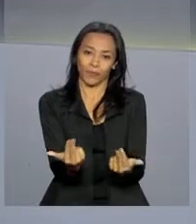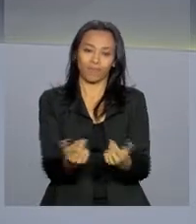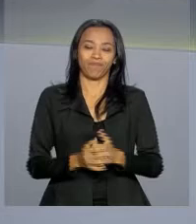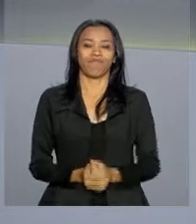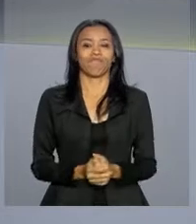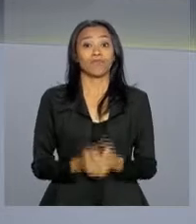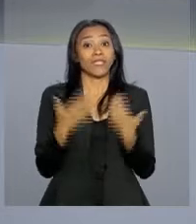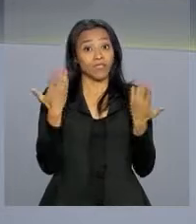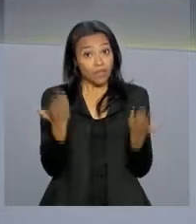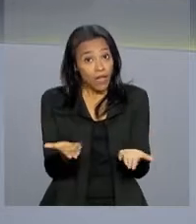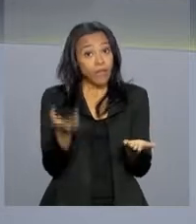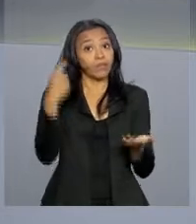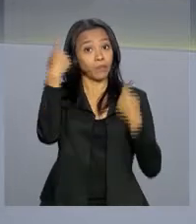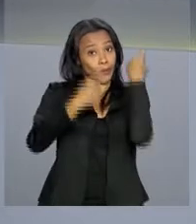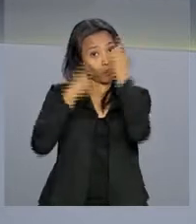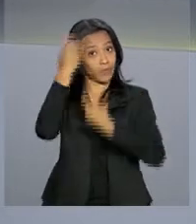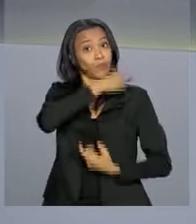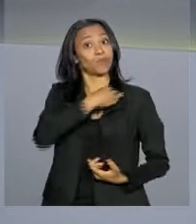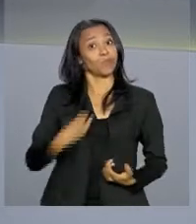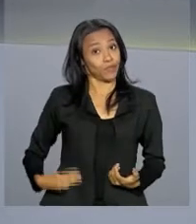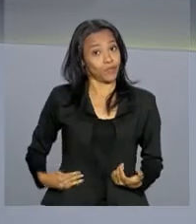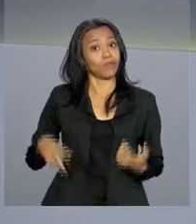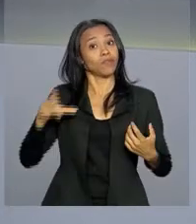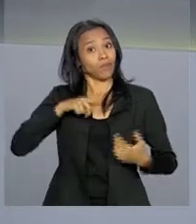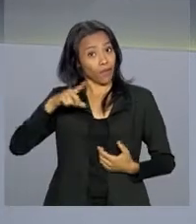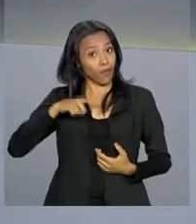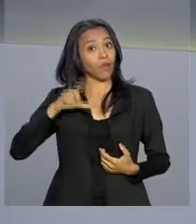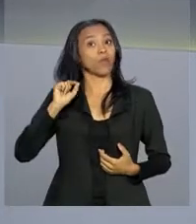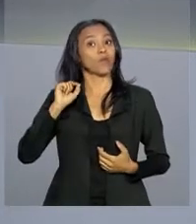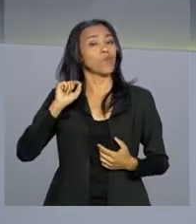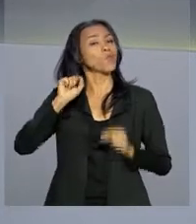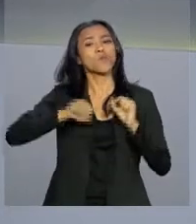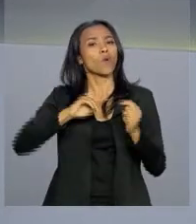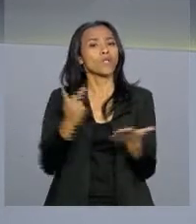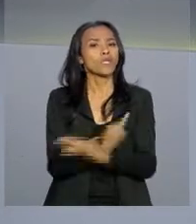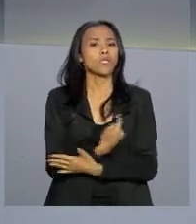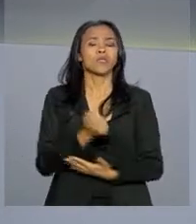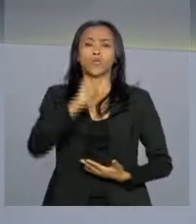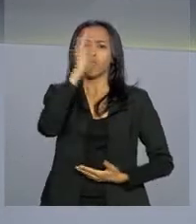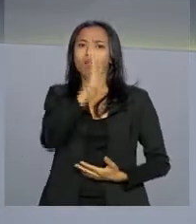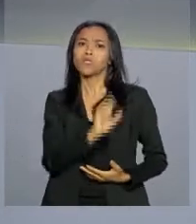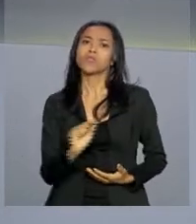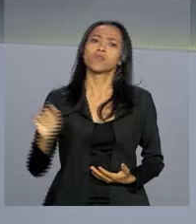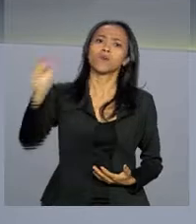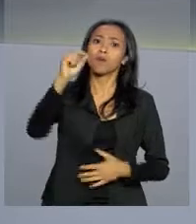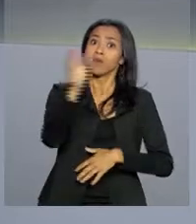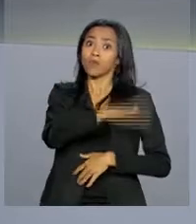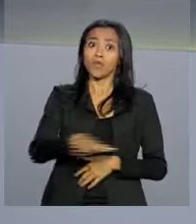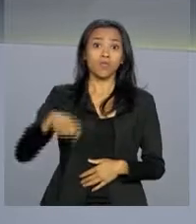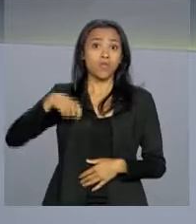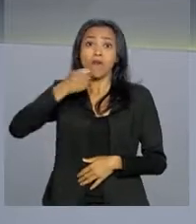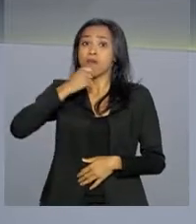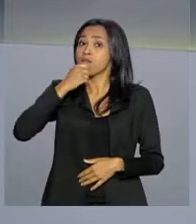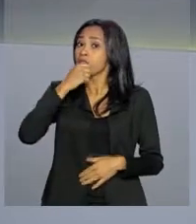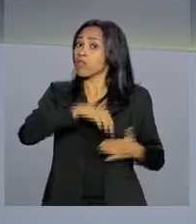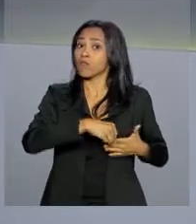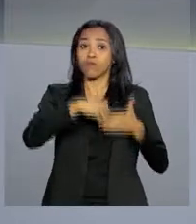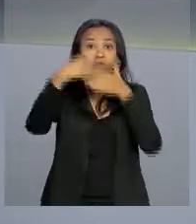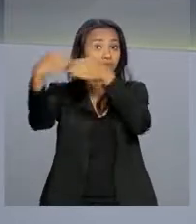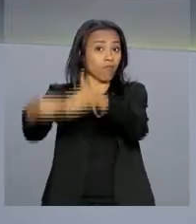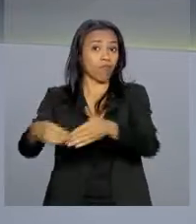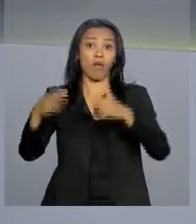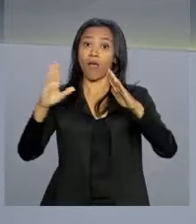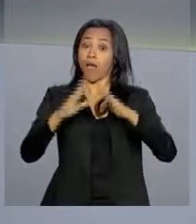E essa preocupação do ministro tem um motivo. Em todo o país, o índice de crianças que não foram se vacinar ainda é muito alto.